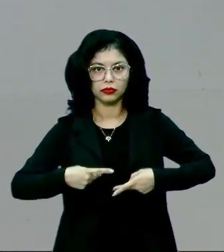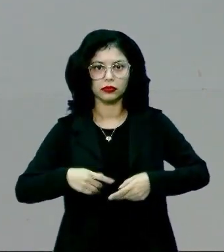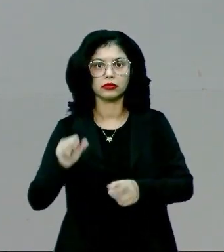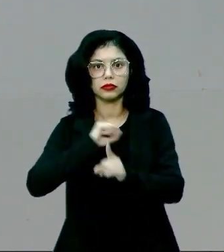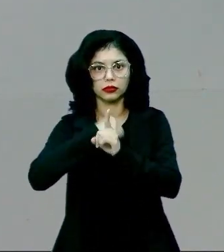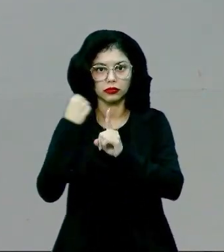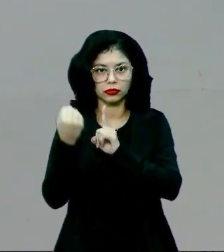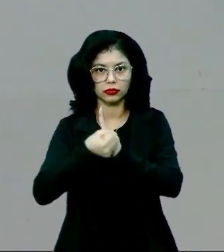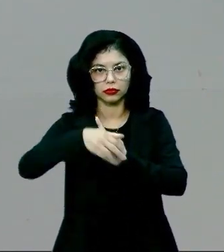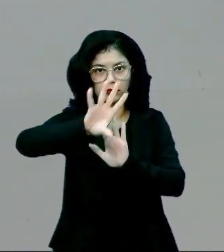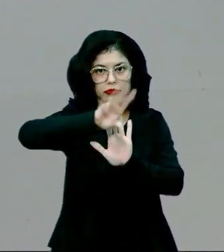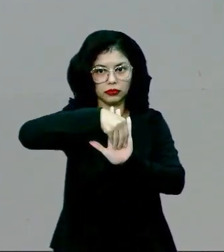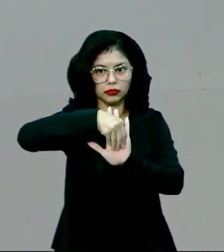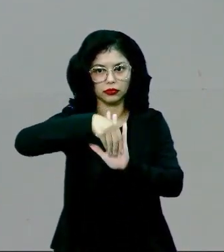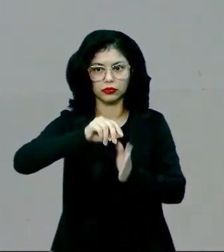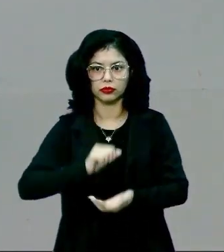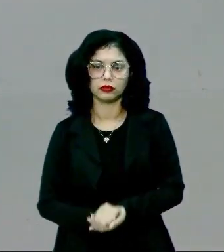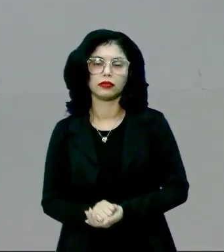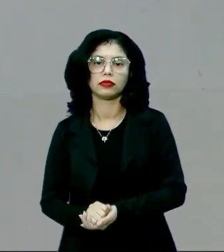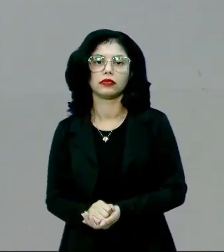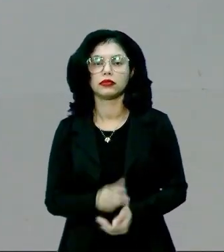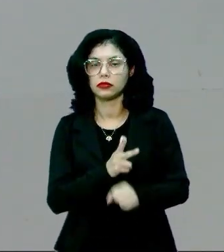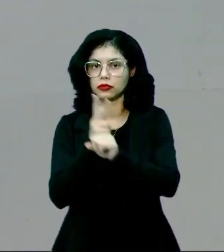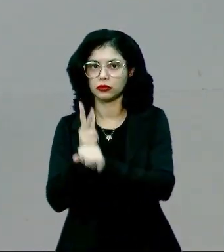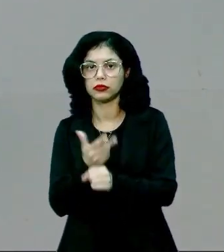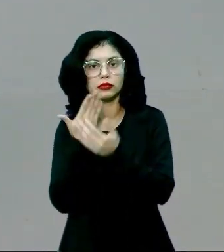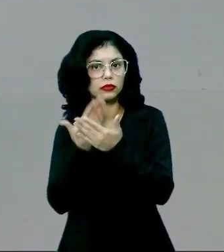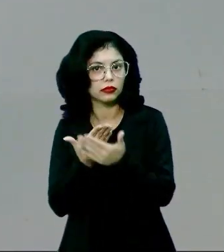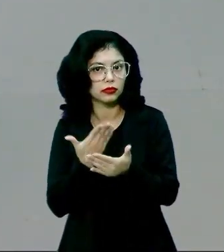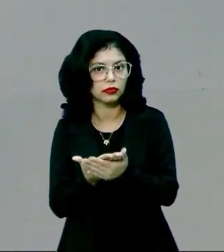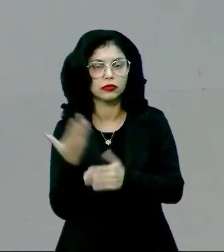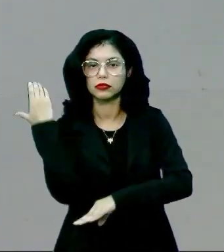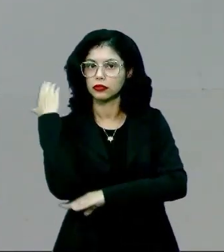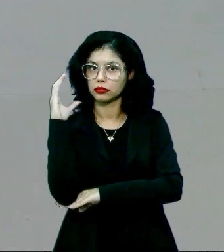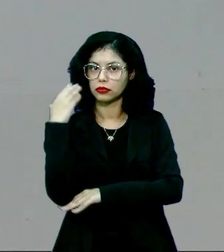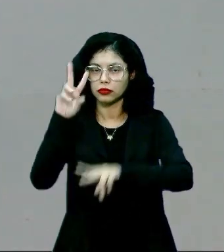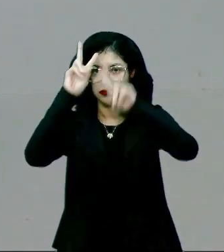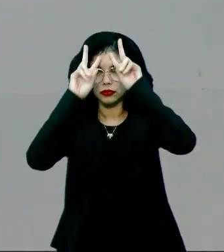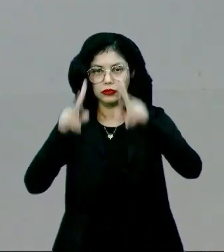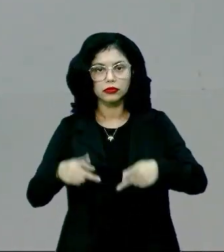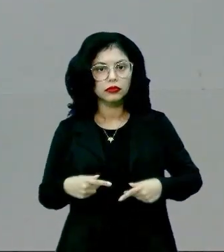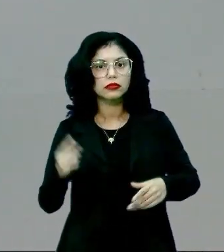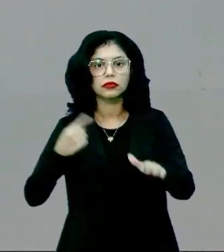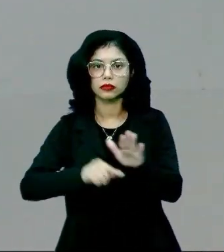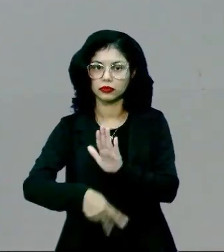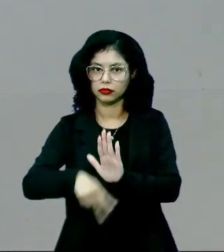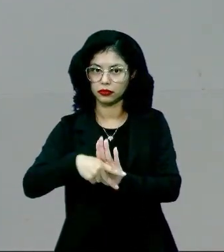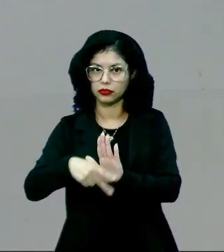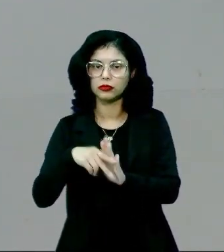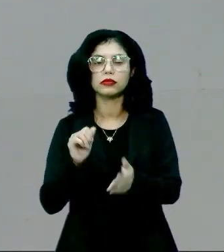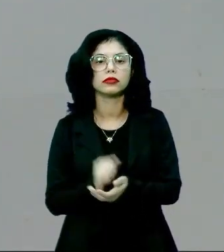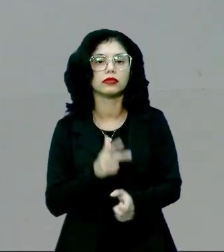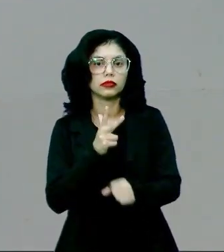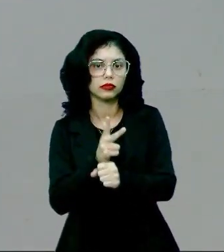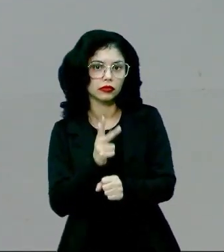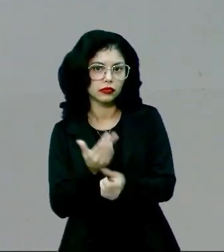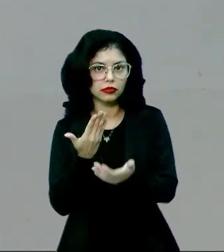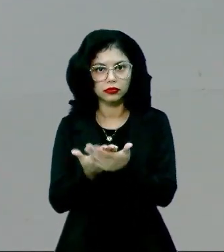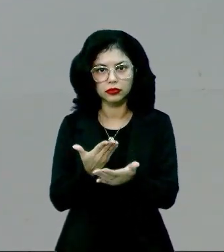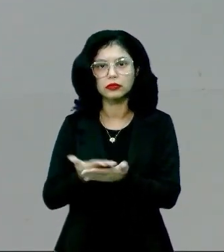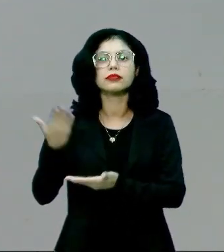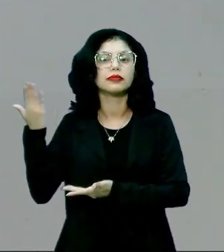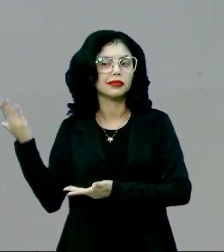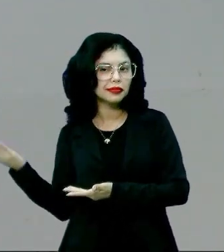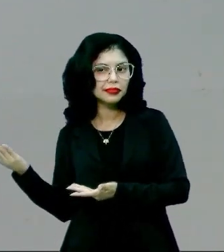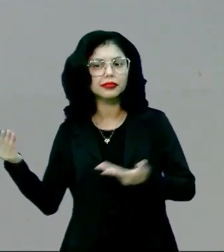Sociais Aplicadas. Nas videoaulas de Ciências Humanas, dentre elas, uma videoaula como